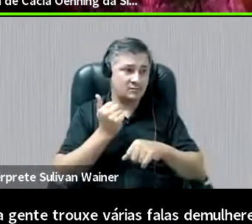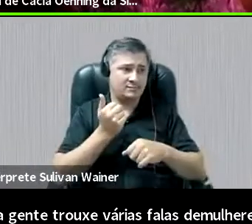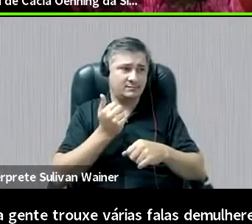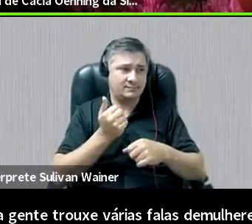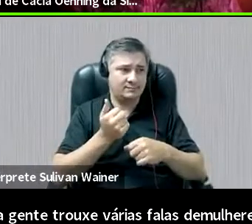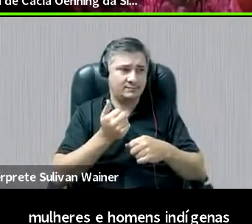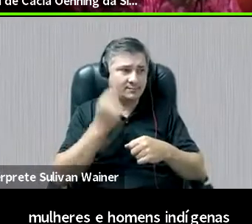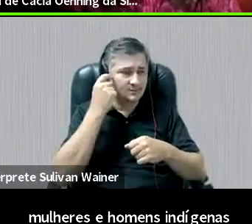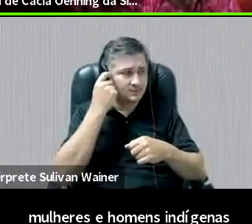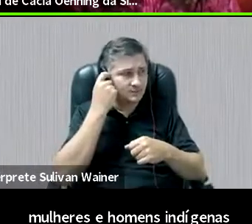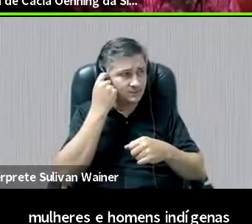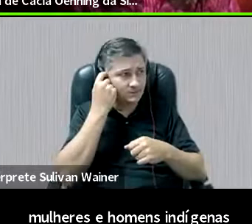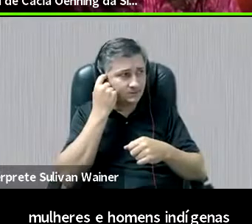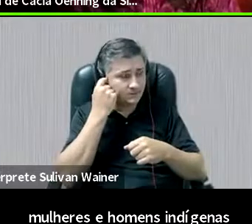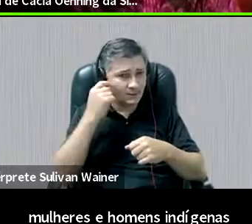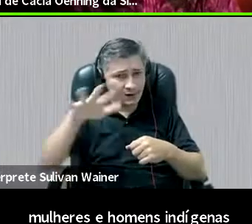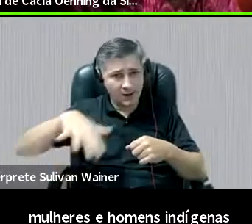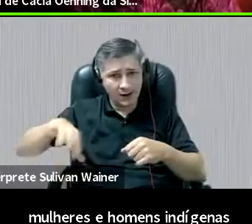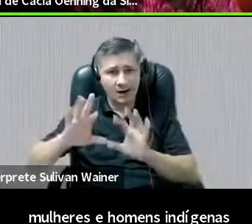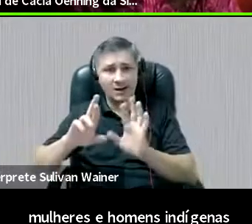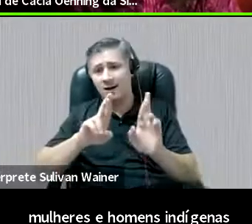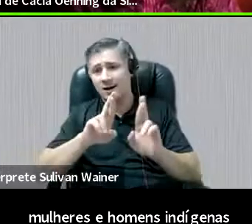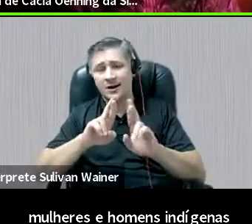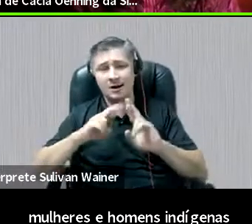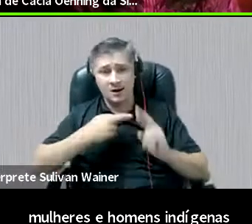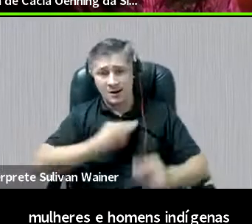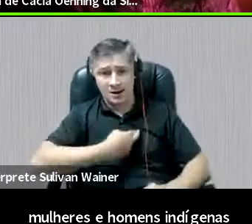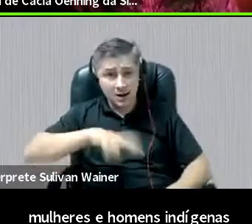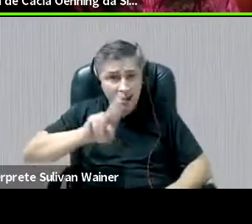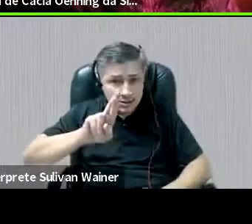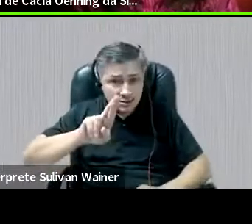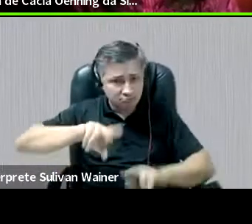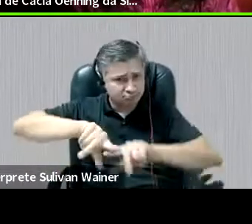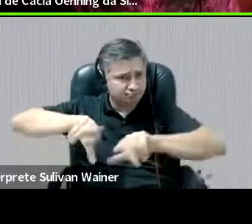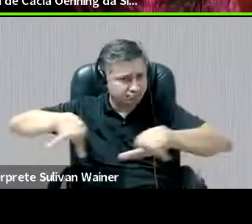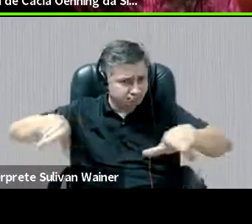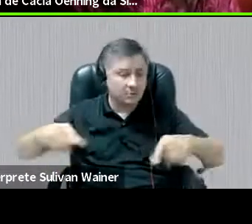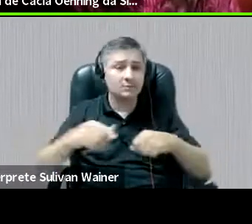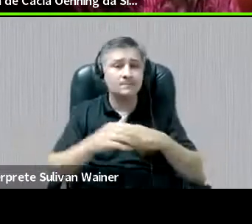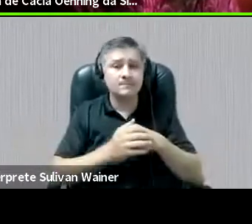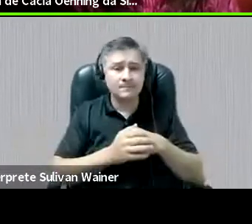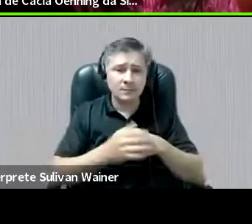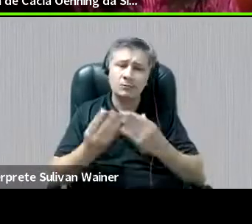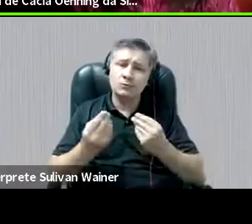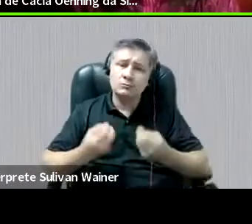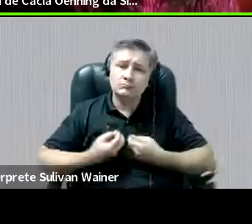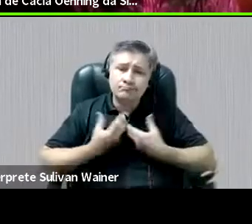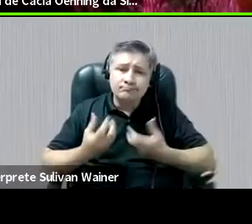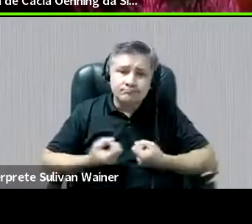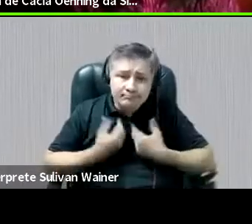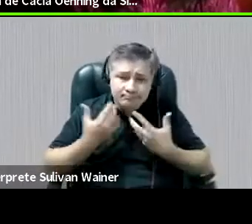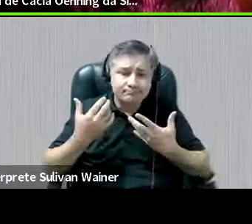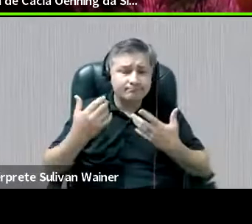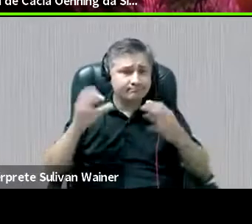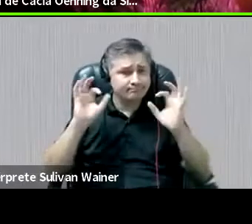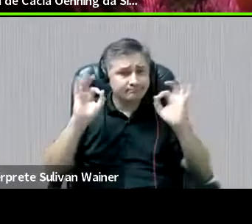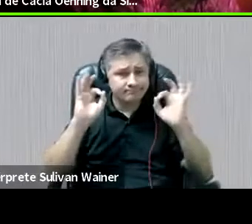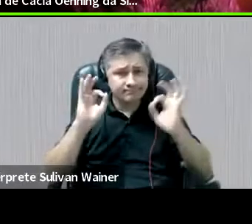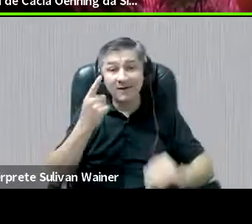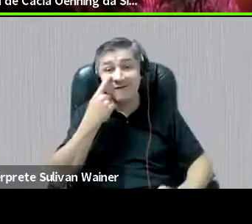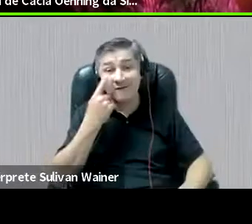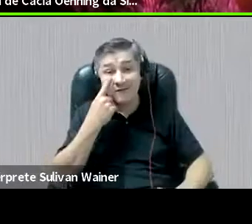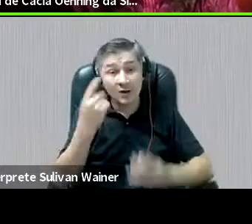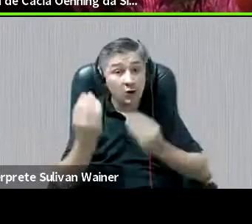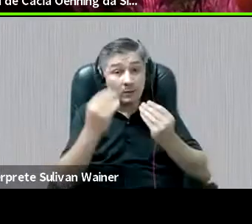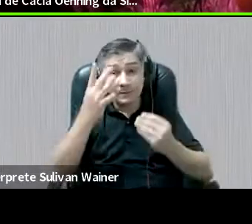de contextos religiosos diversos e foi muito produtivo, muito incrível de ver como as pessoas